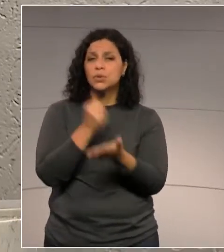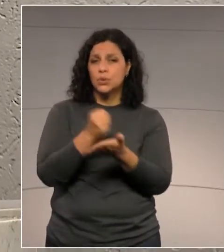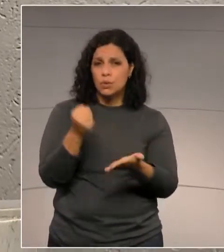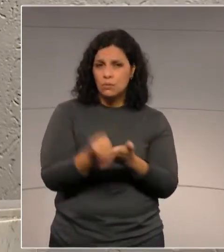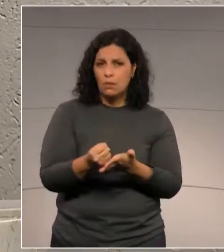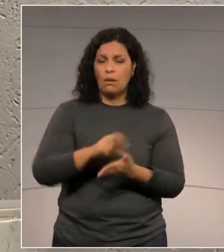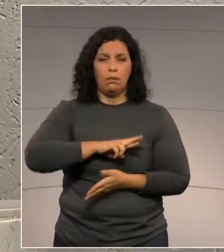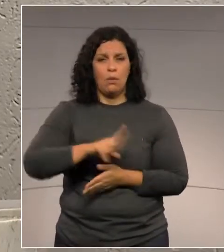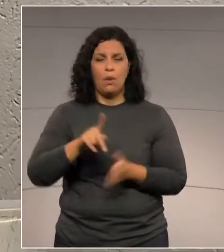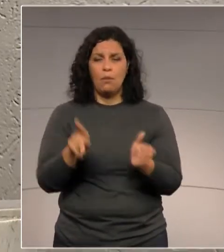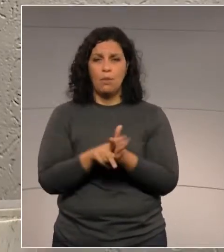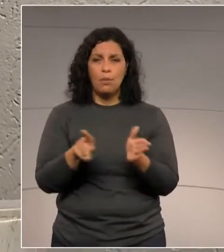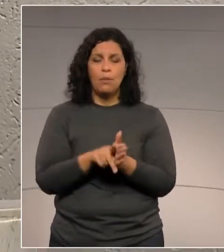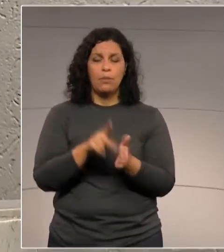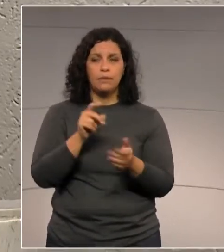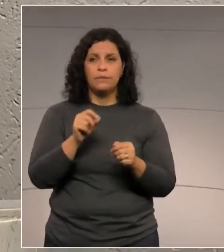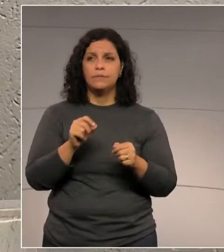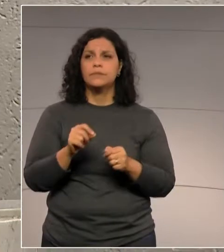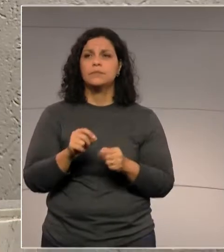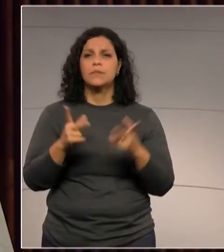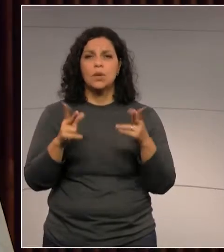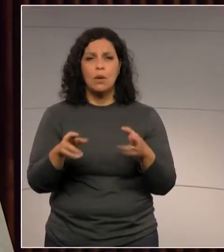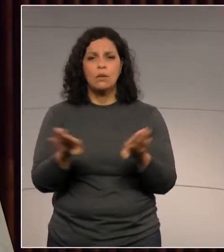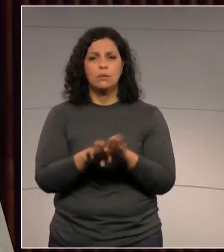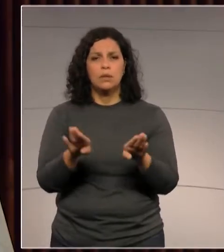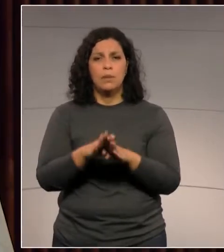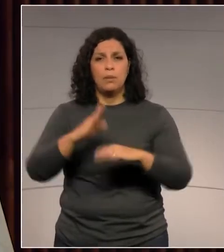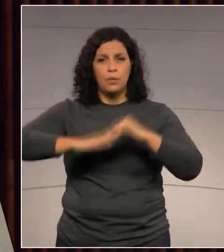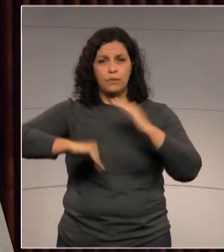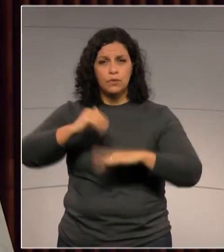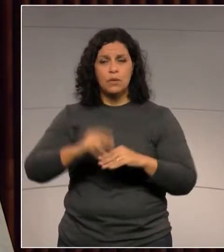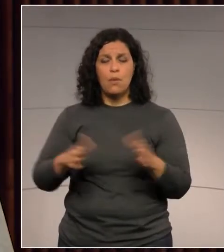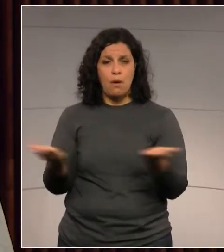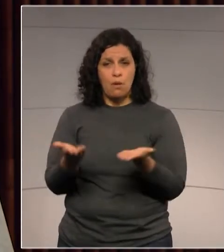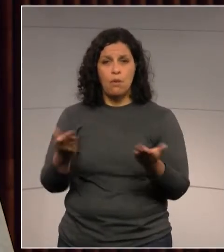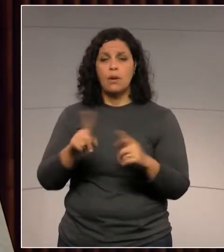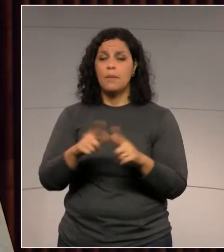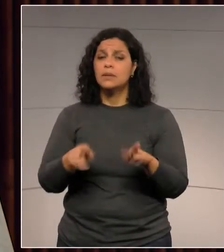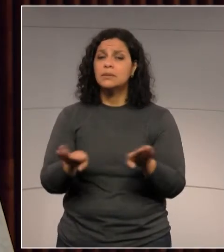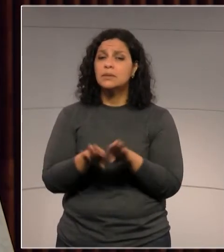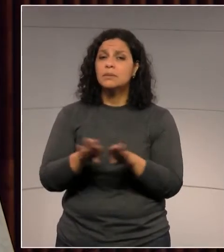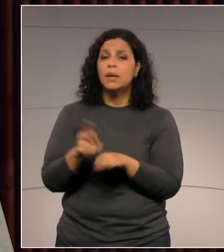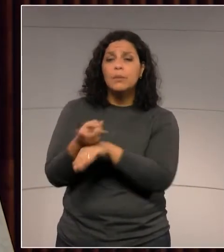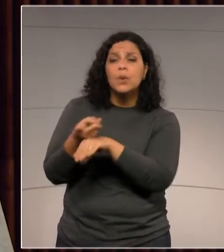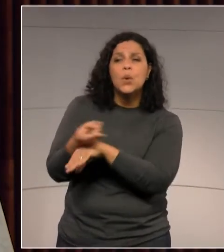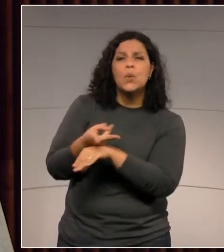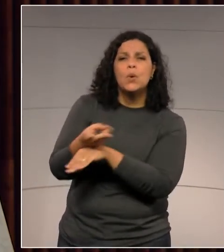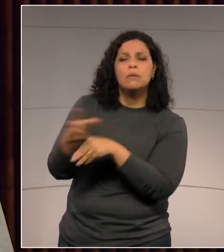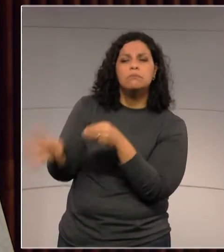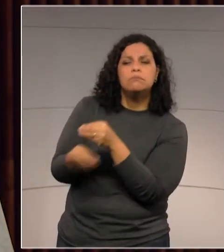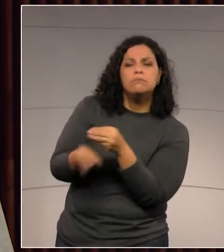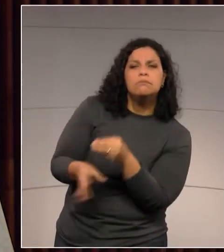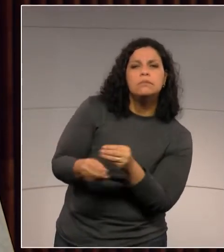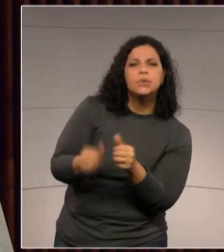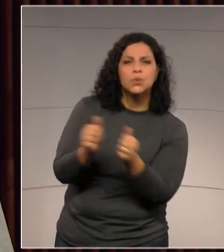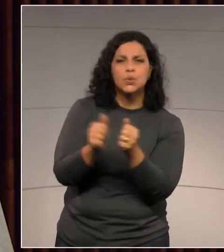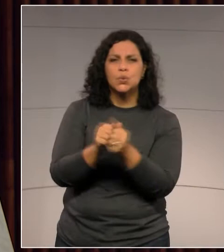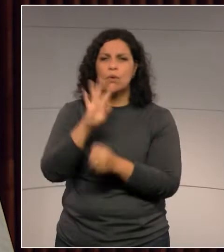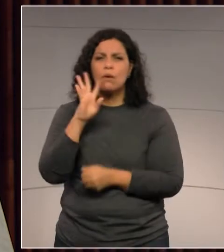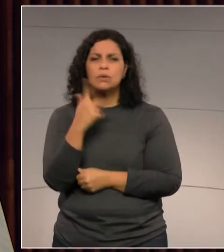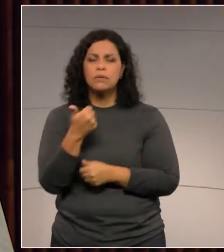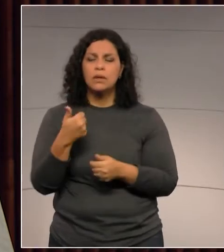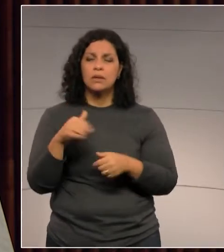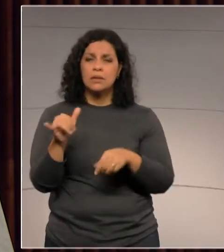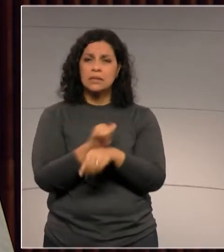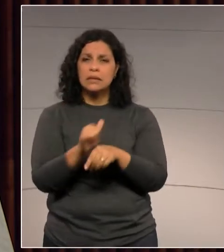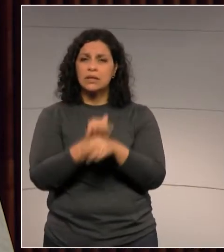mantendo, naturalmente, os atuais profissionais, mas, ao mesmo tempo, buscando suplementar com soluções